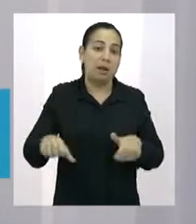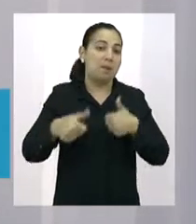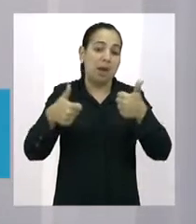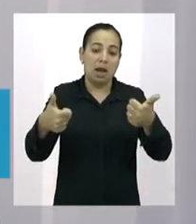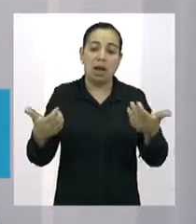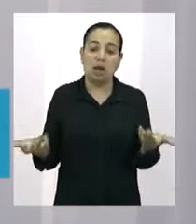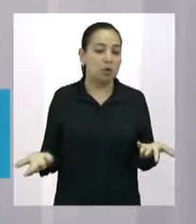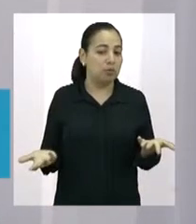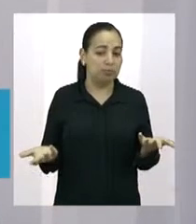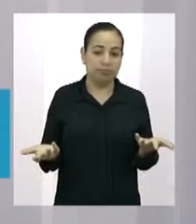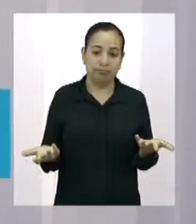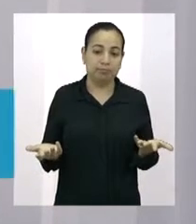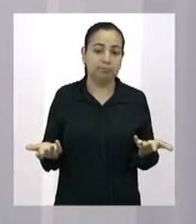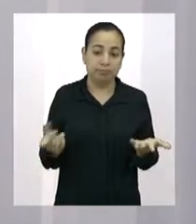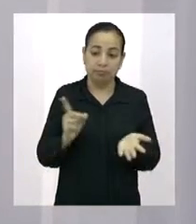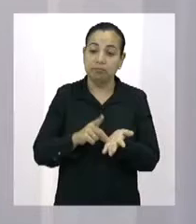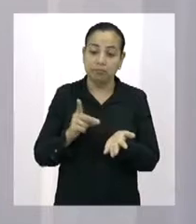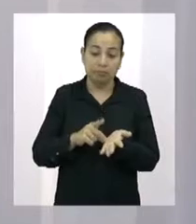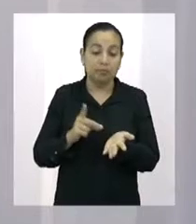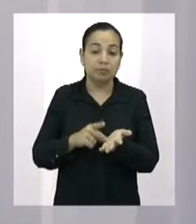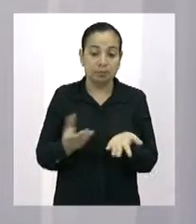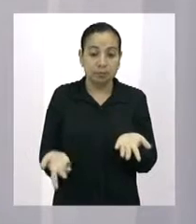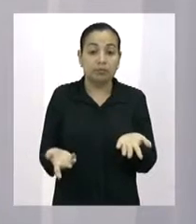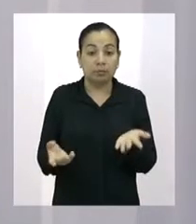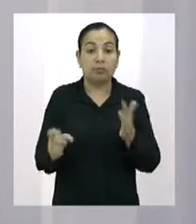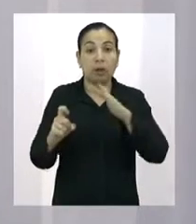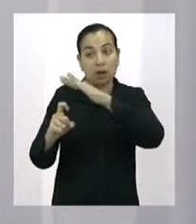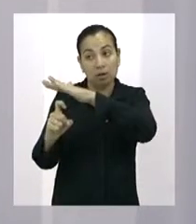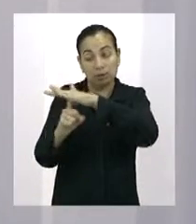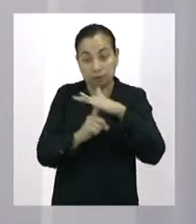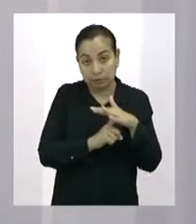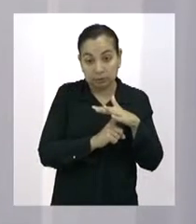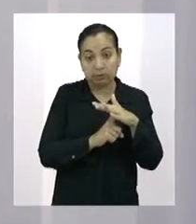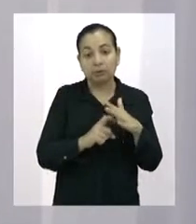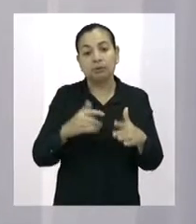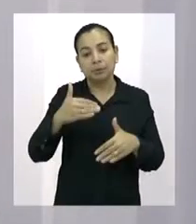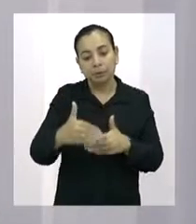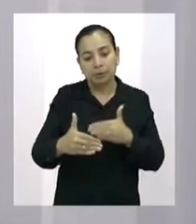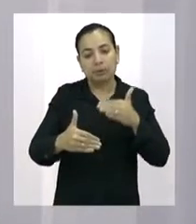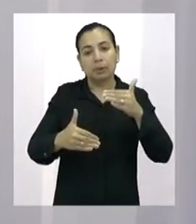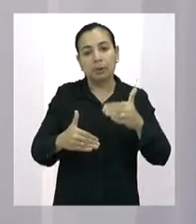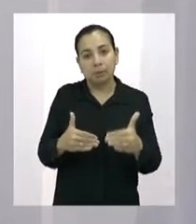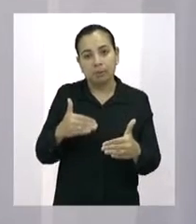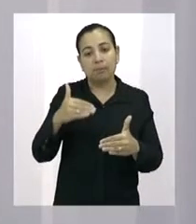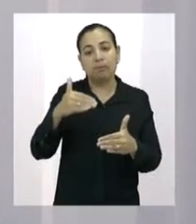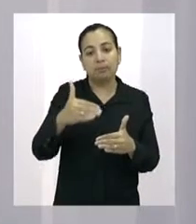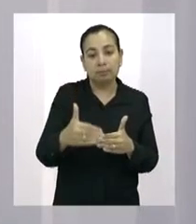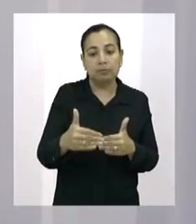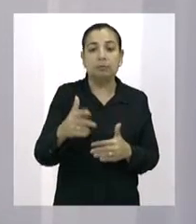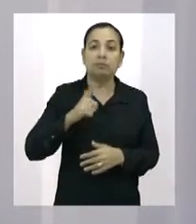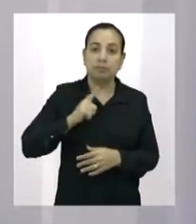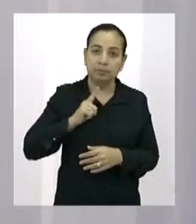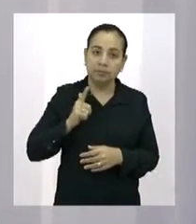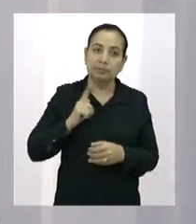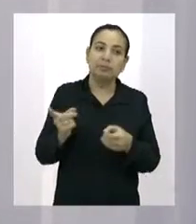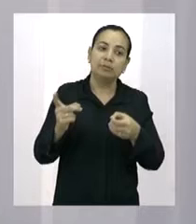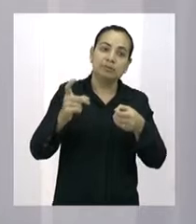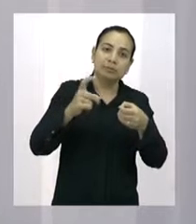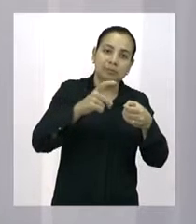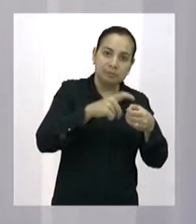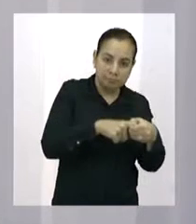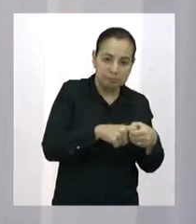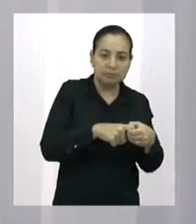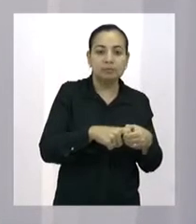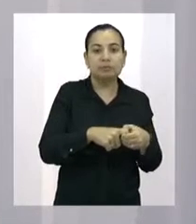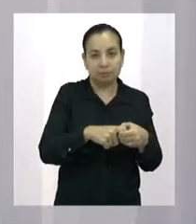Não melhorou, isso aqui é a verdade. E os feirantes, devagarinho, estão retornando para a José Avelino. Então, acho que